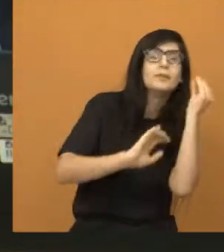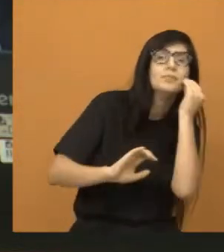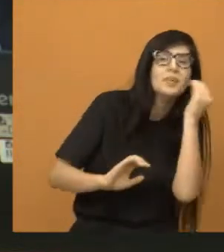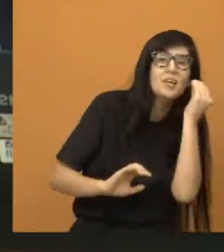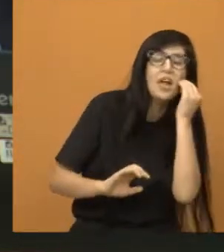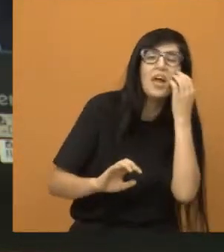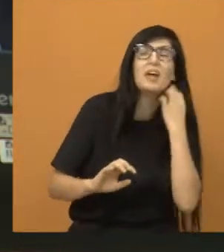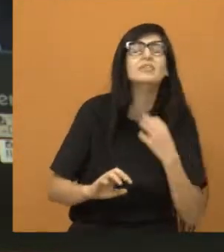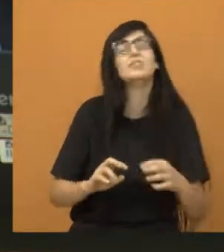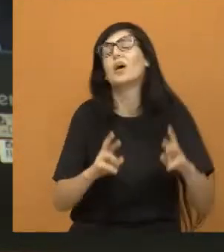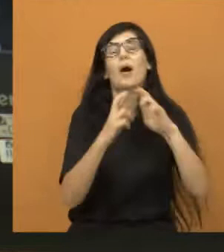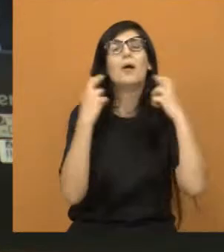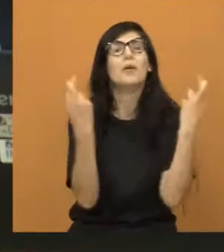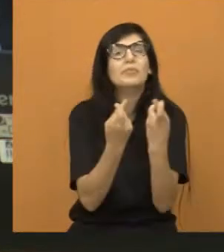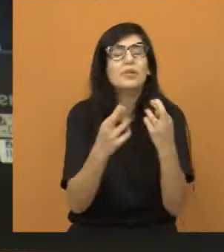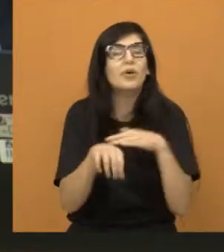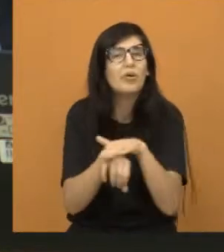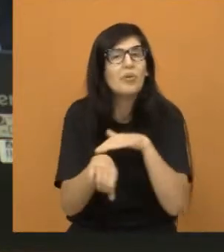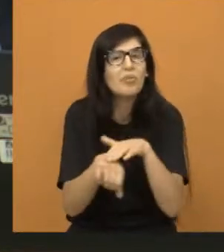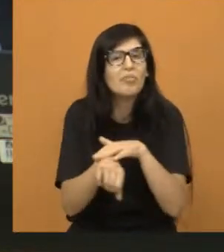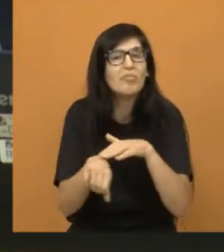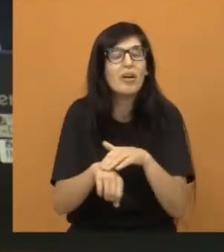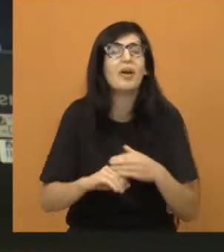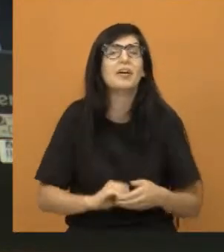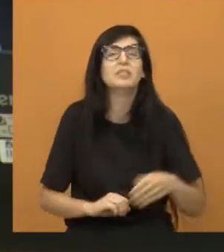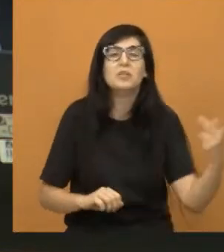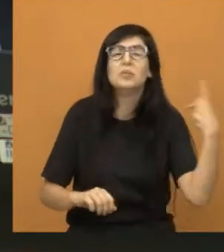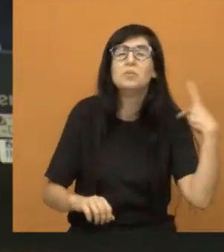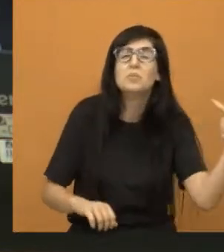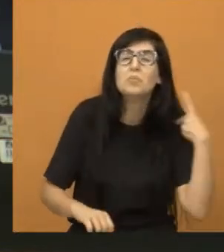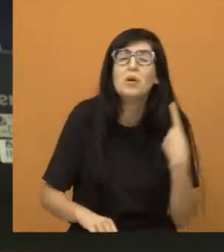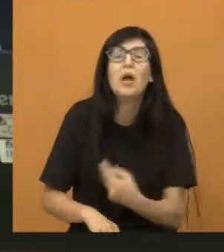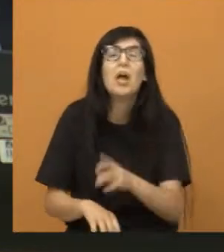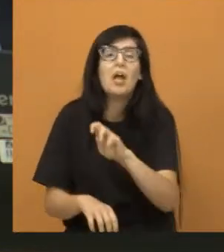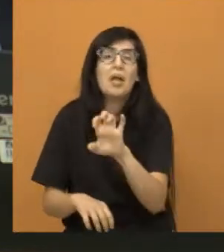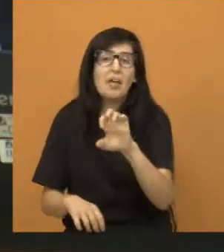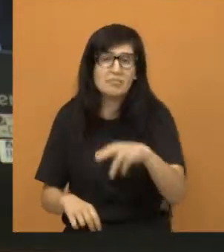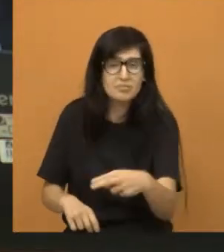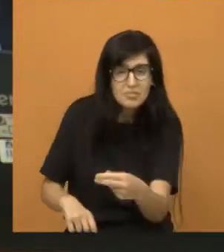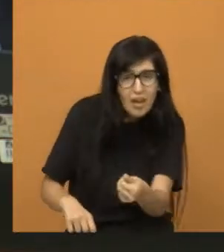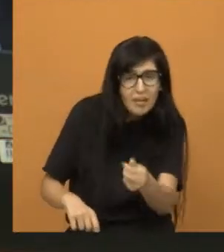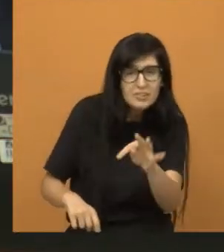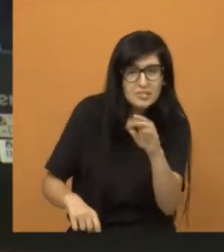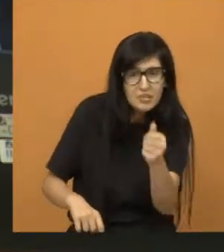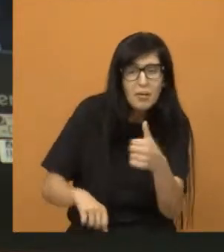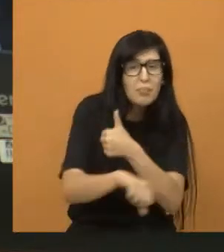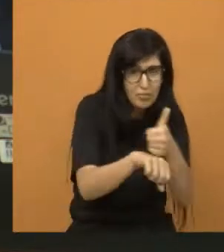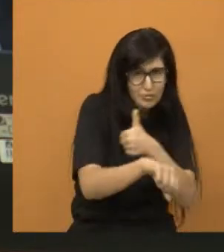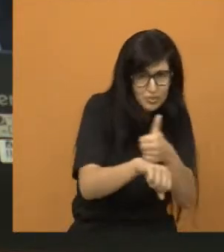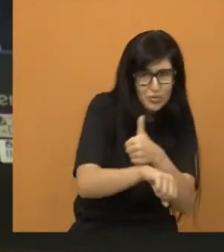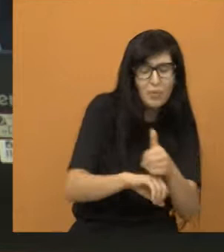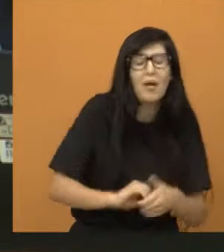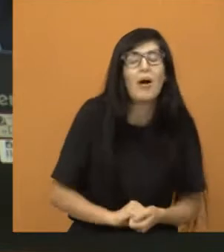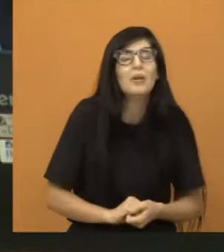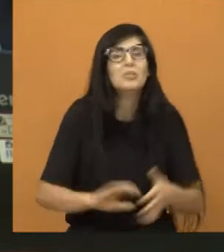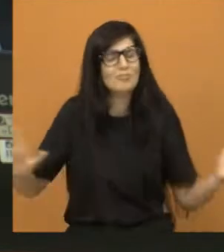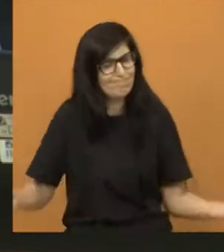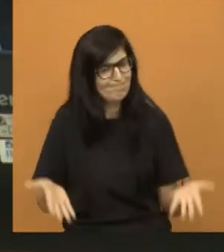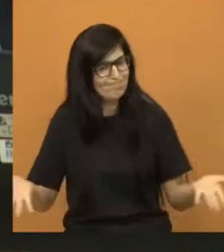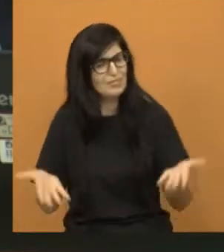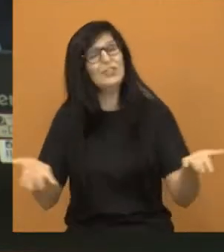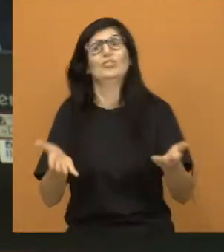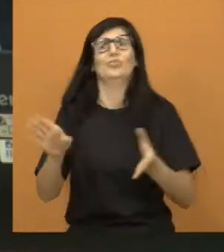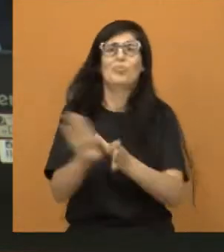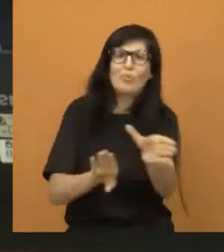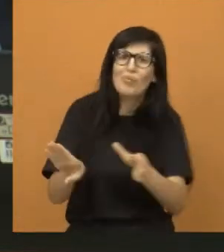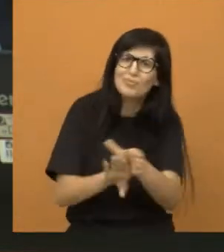onde tivemos lá a promotora, a doutora Renata, que ela deu uma lição para a gente e um autoestima de que